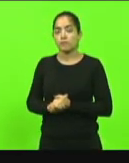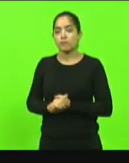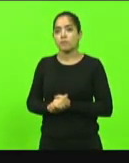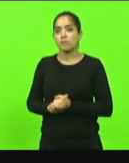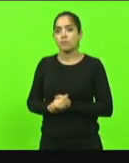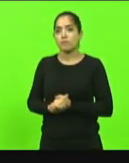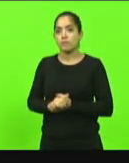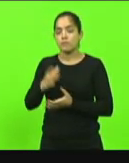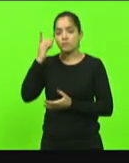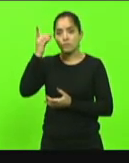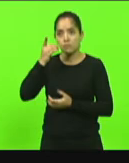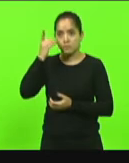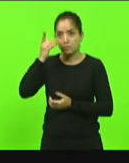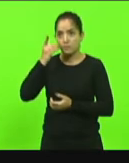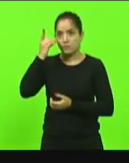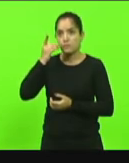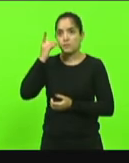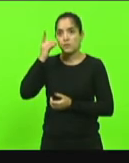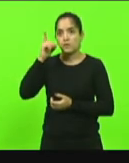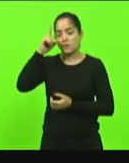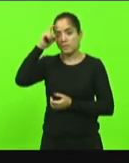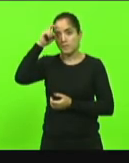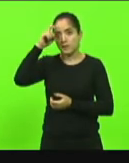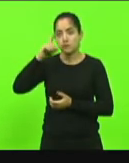Como vota a deputada Marcos Vieira?